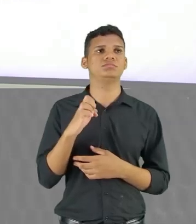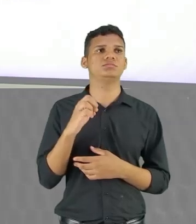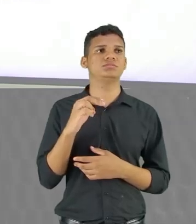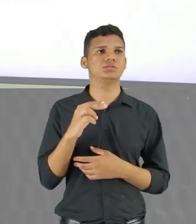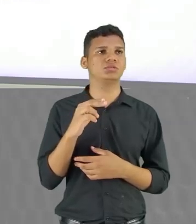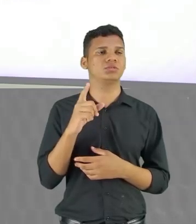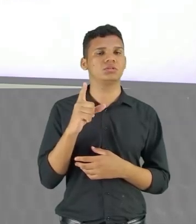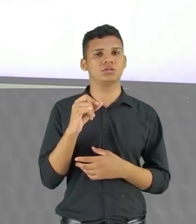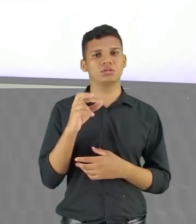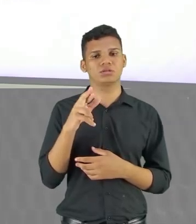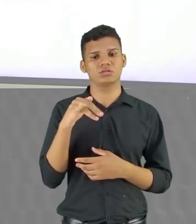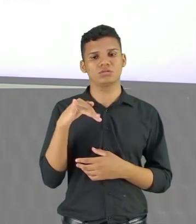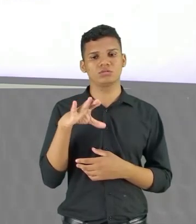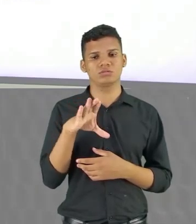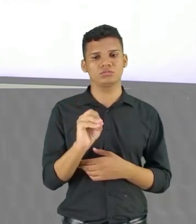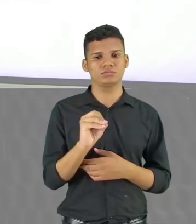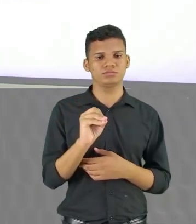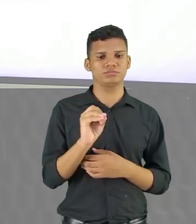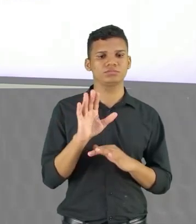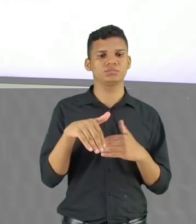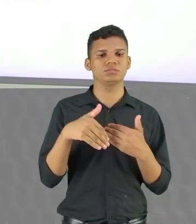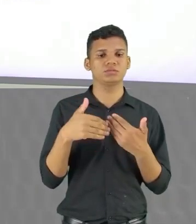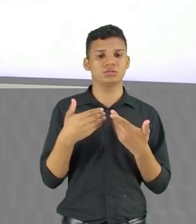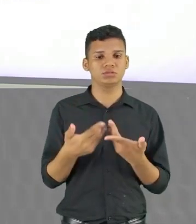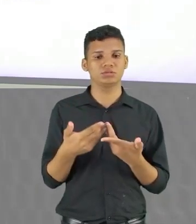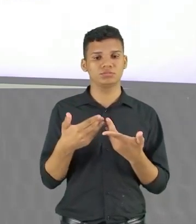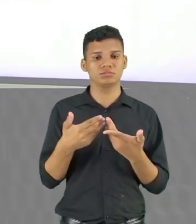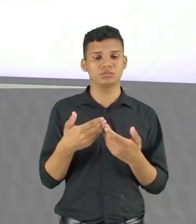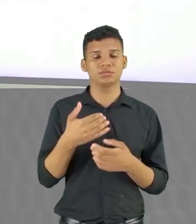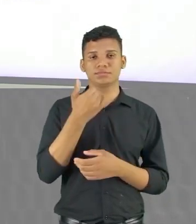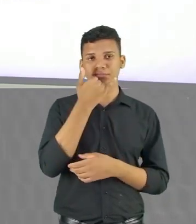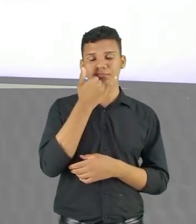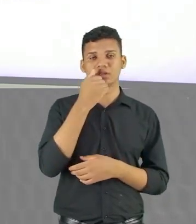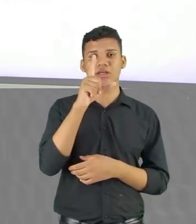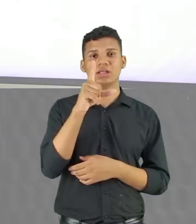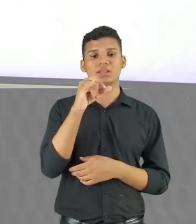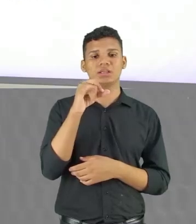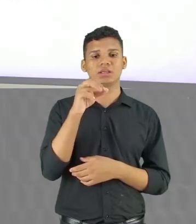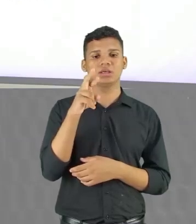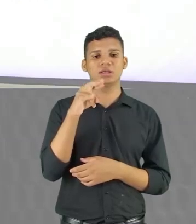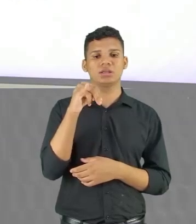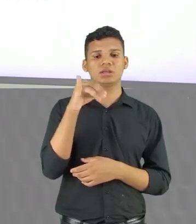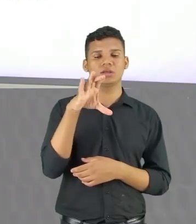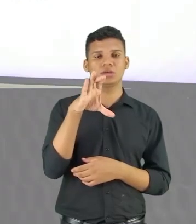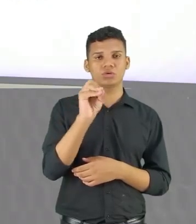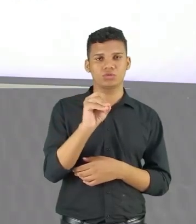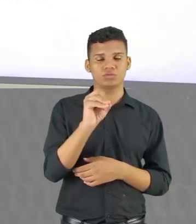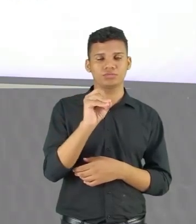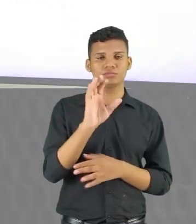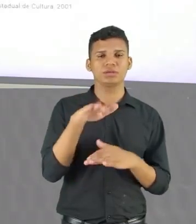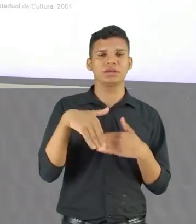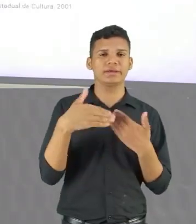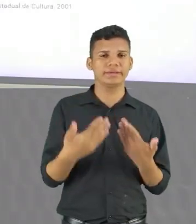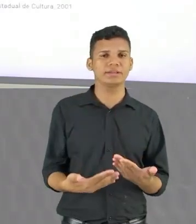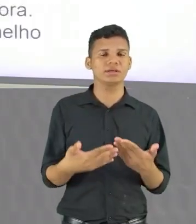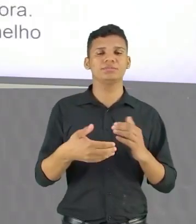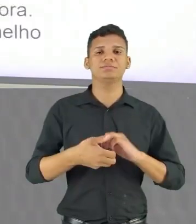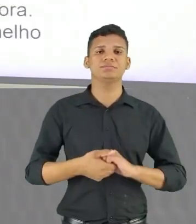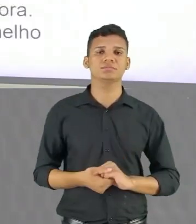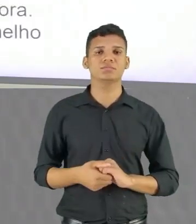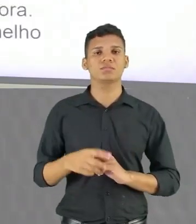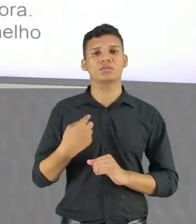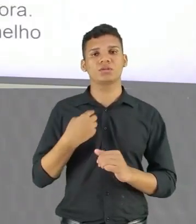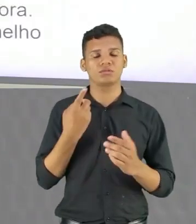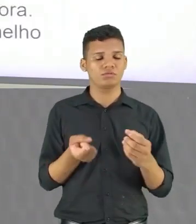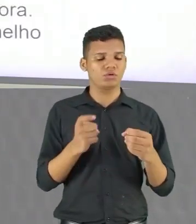já Presta atenção O enunciado Está falando As cores Representam Um recurso poético E aí a gente volta Para o poema